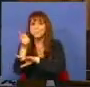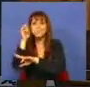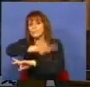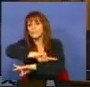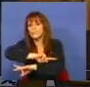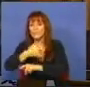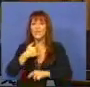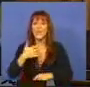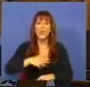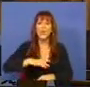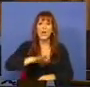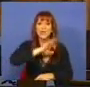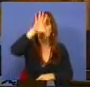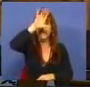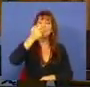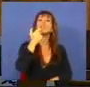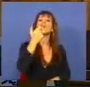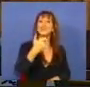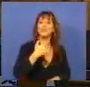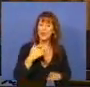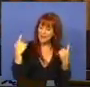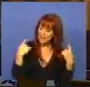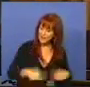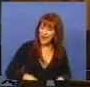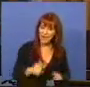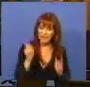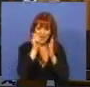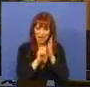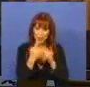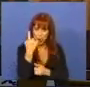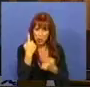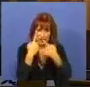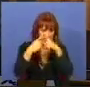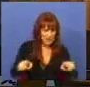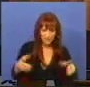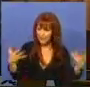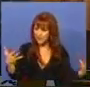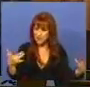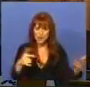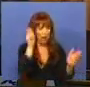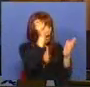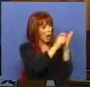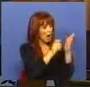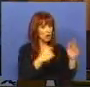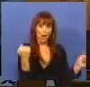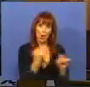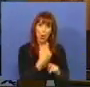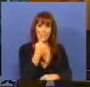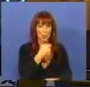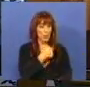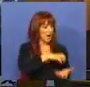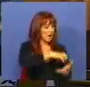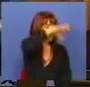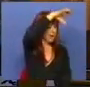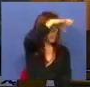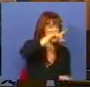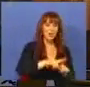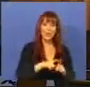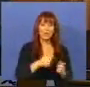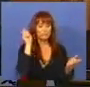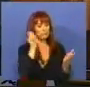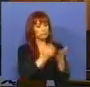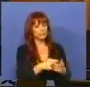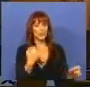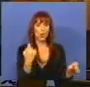E eu quero que o Sr. Ministro me responda se deve haver um critério diferente para o registro da compra de um prédio, para o